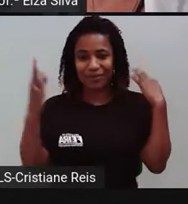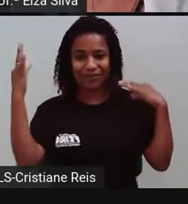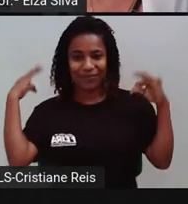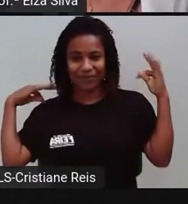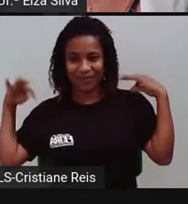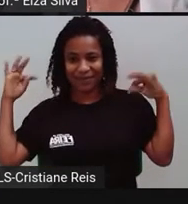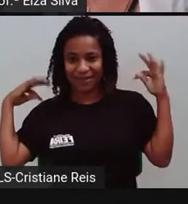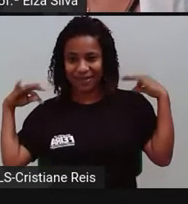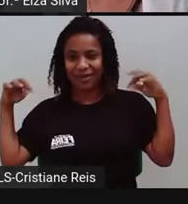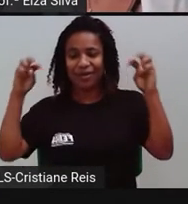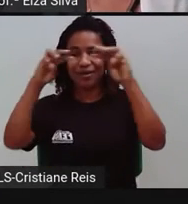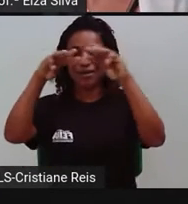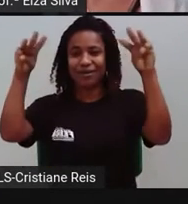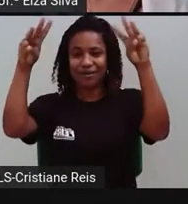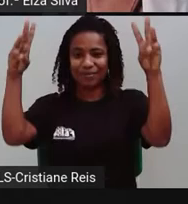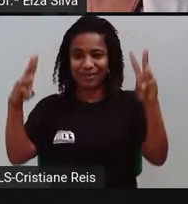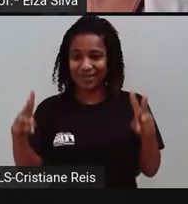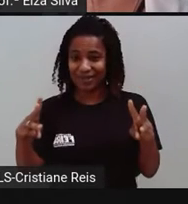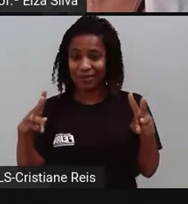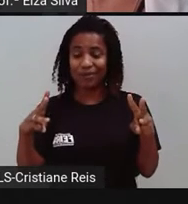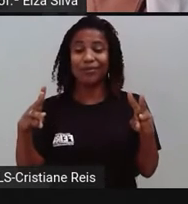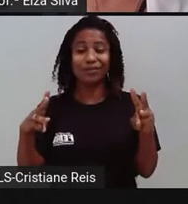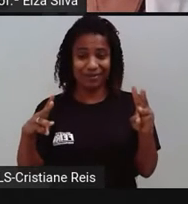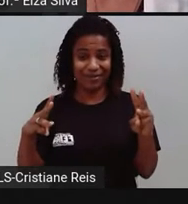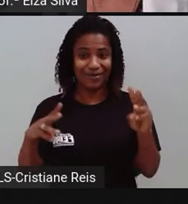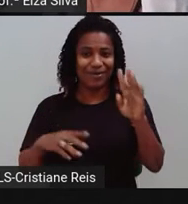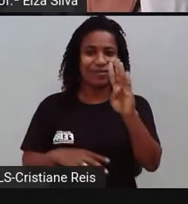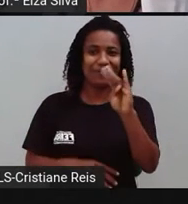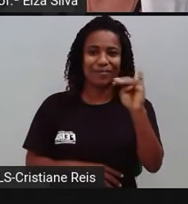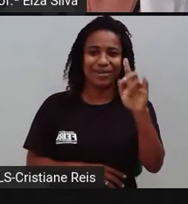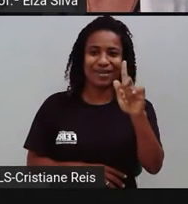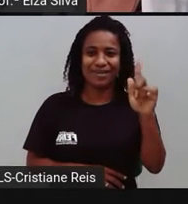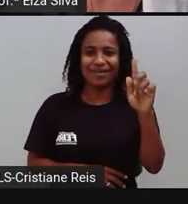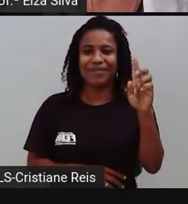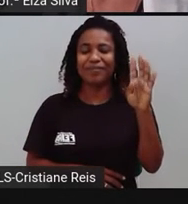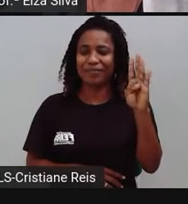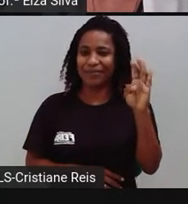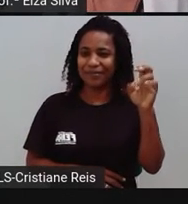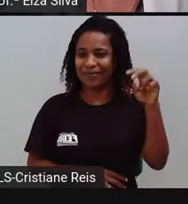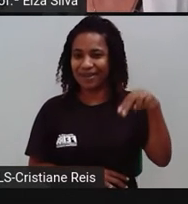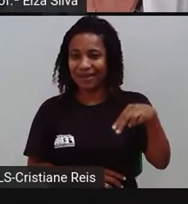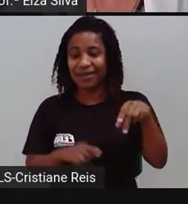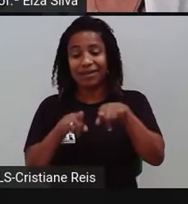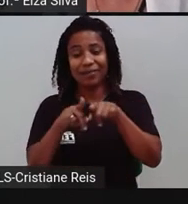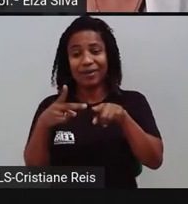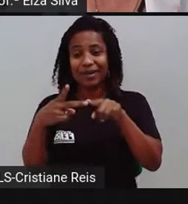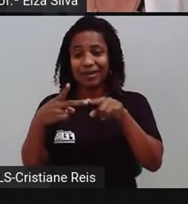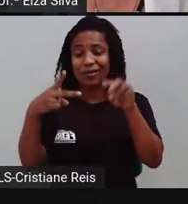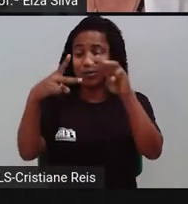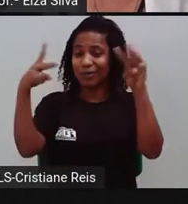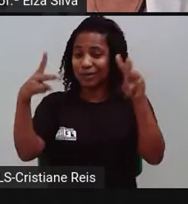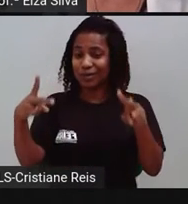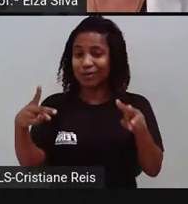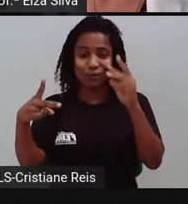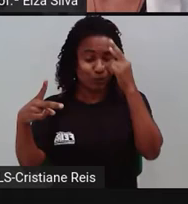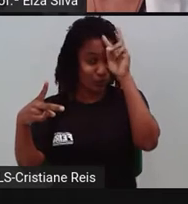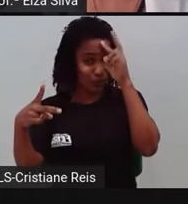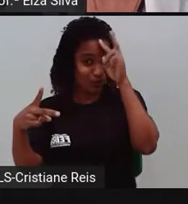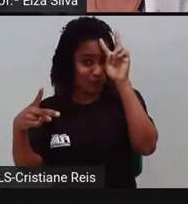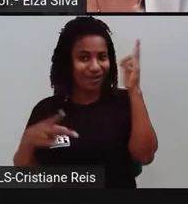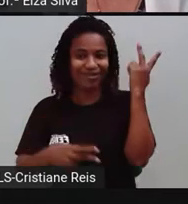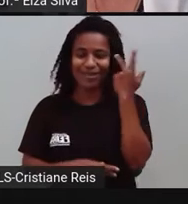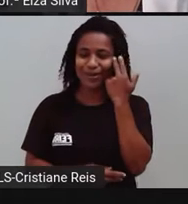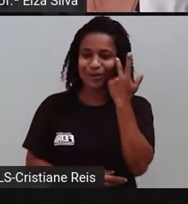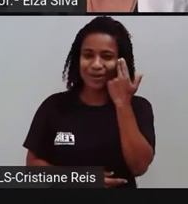Bang e o Natural History Museum, ou seja, o Museu de História Natural. Além disso, eles viajaram de metrô